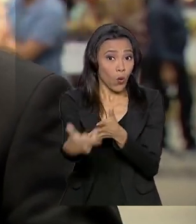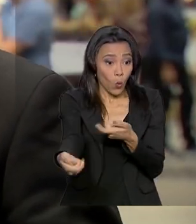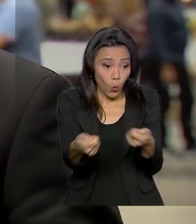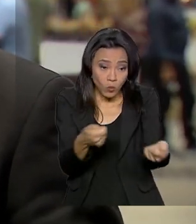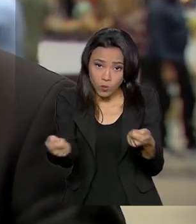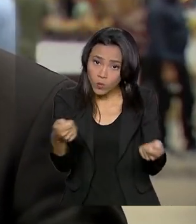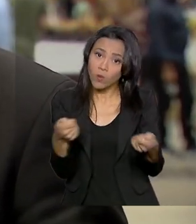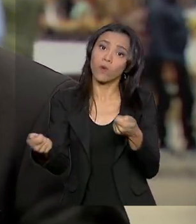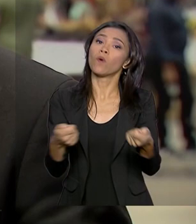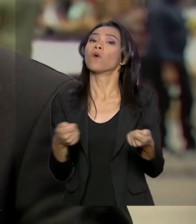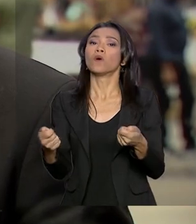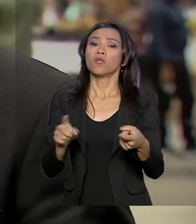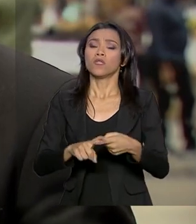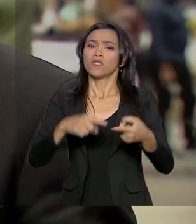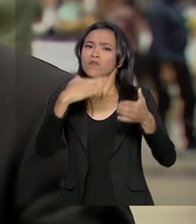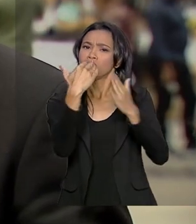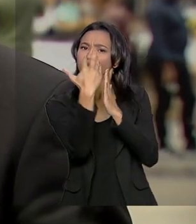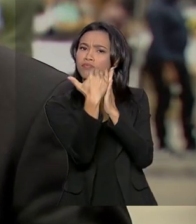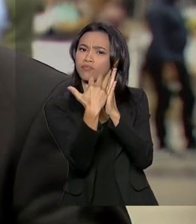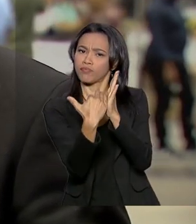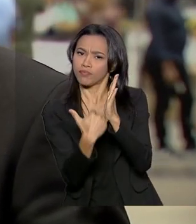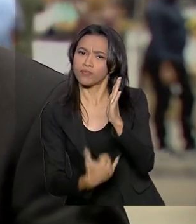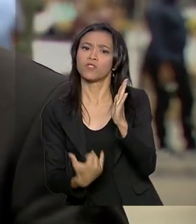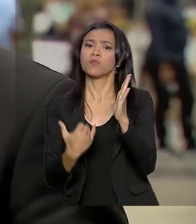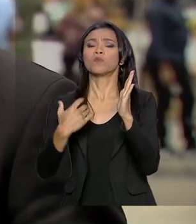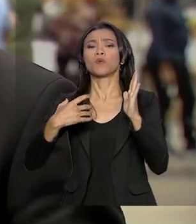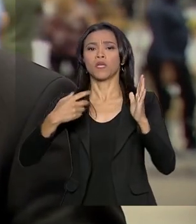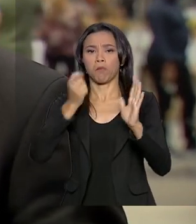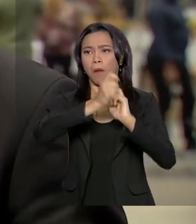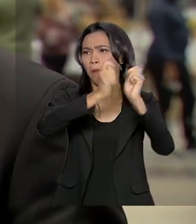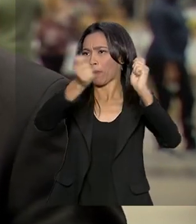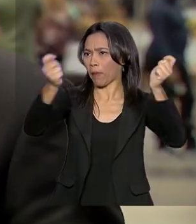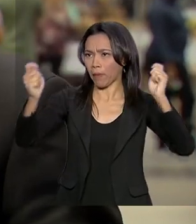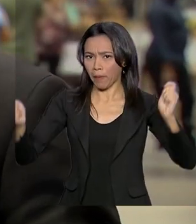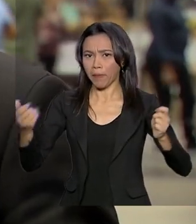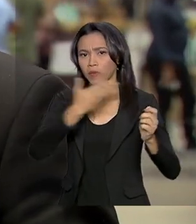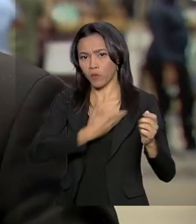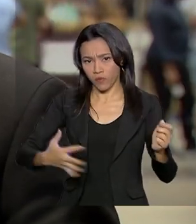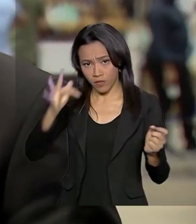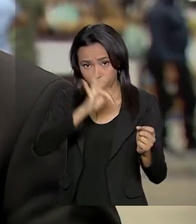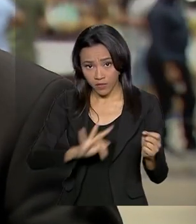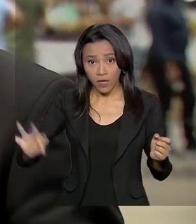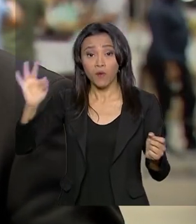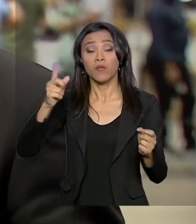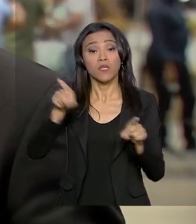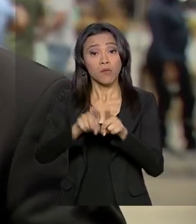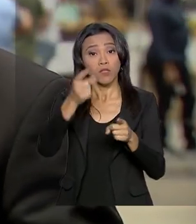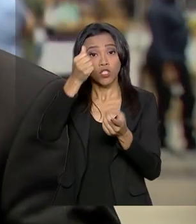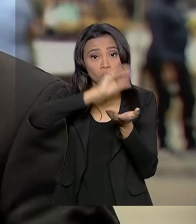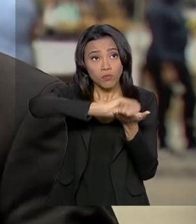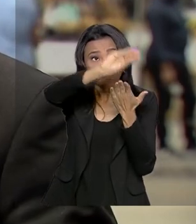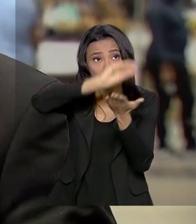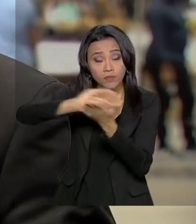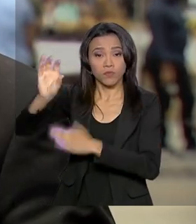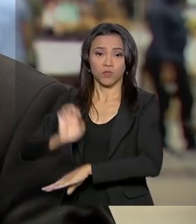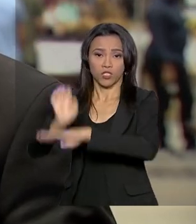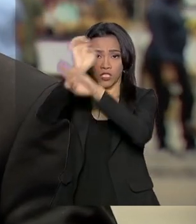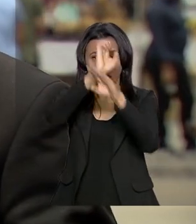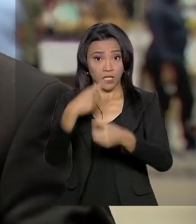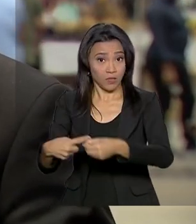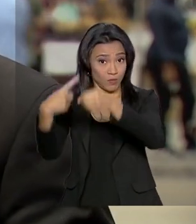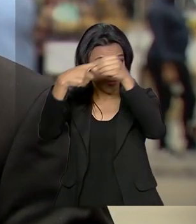desonerar o orçamento da União e aumentar o repasse de verbas para estados e municípios. Medidas que são